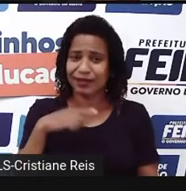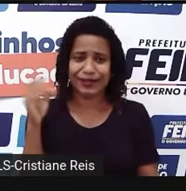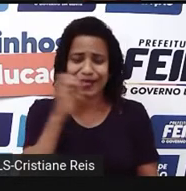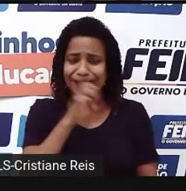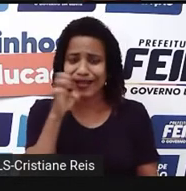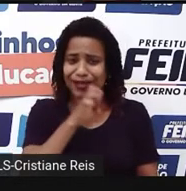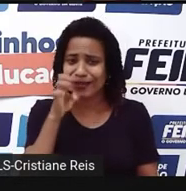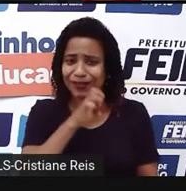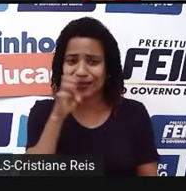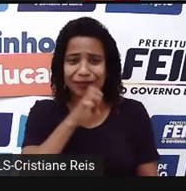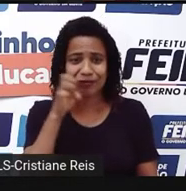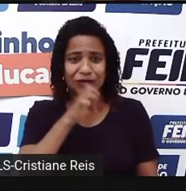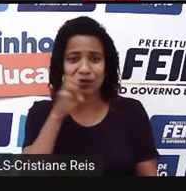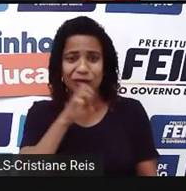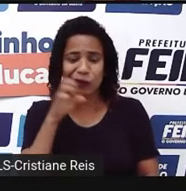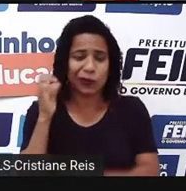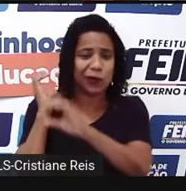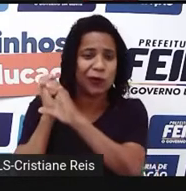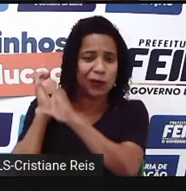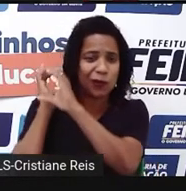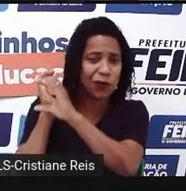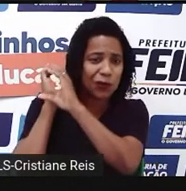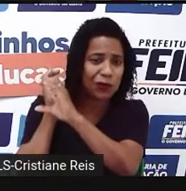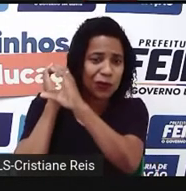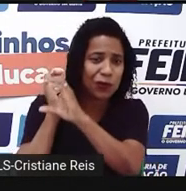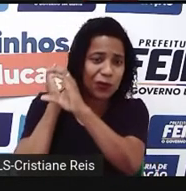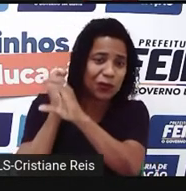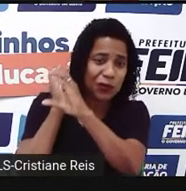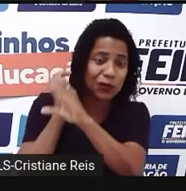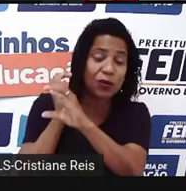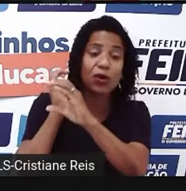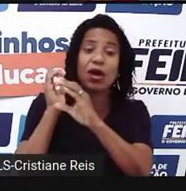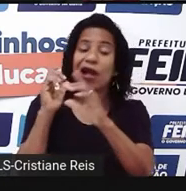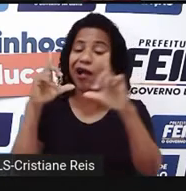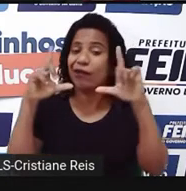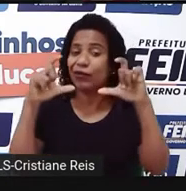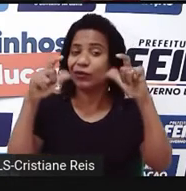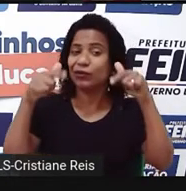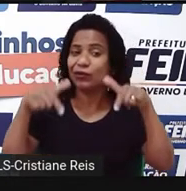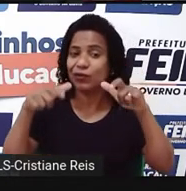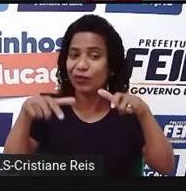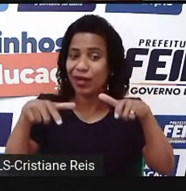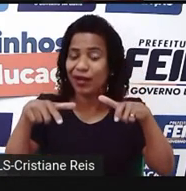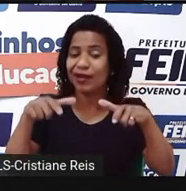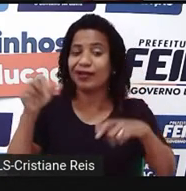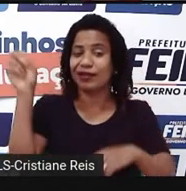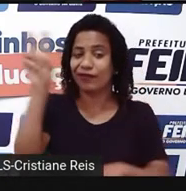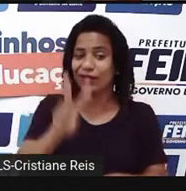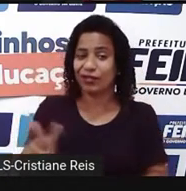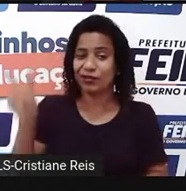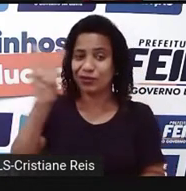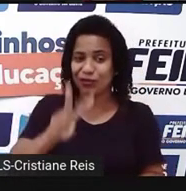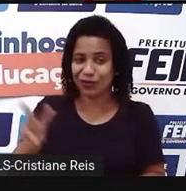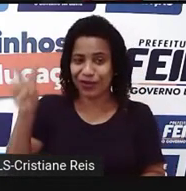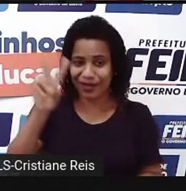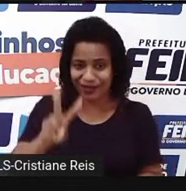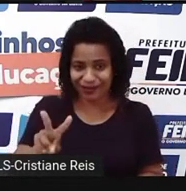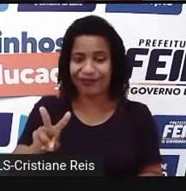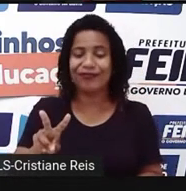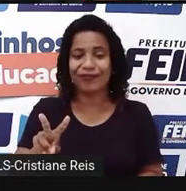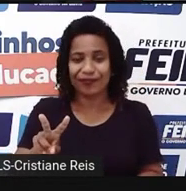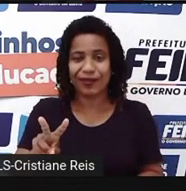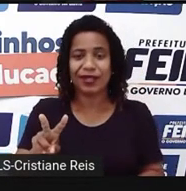Essa foto, ela foi tirada em San Cristóbal, Venezuela, e publicada pela